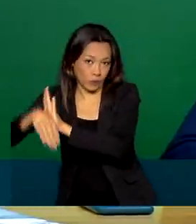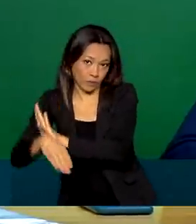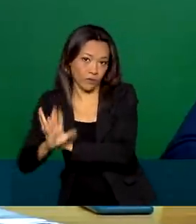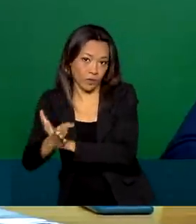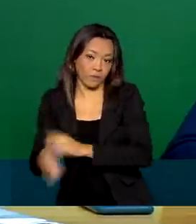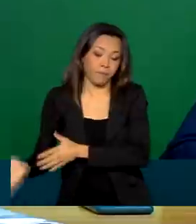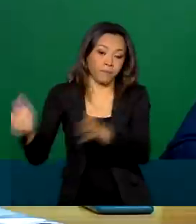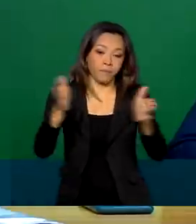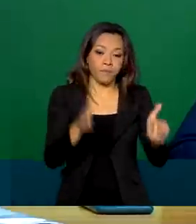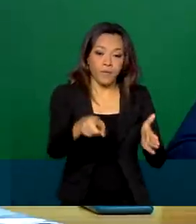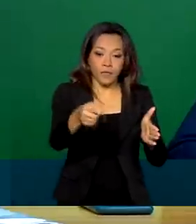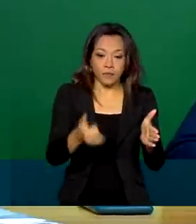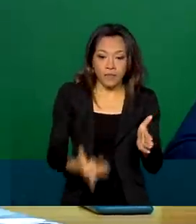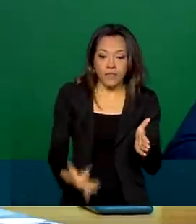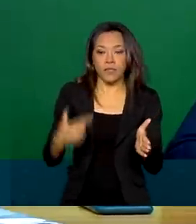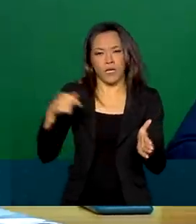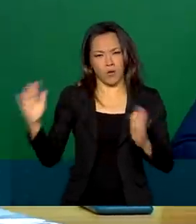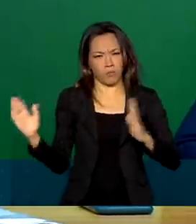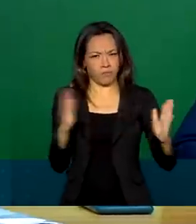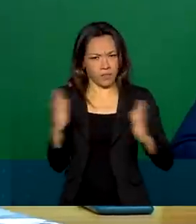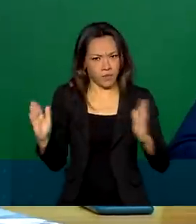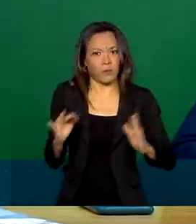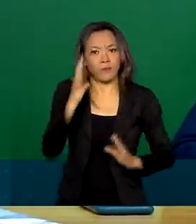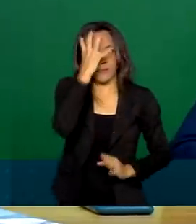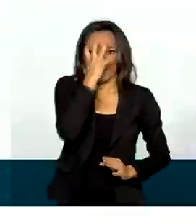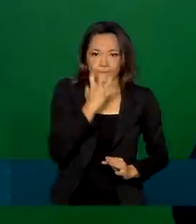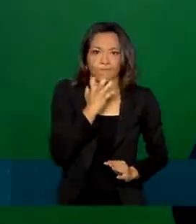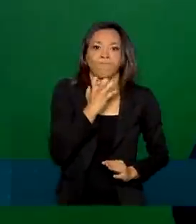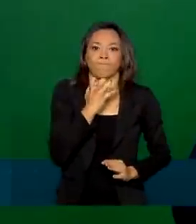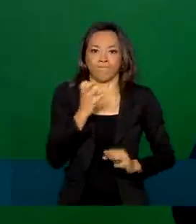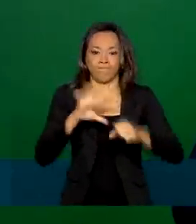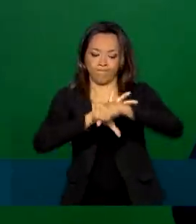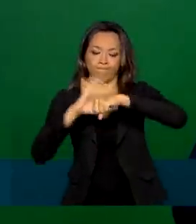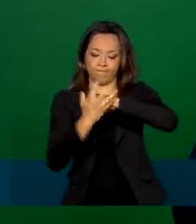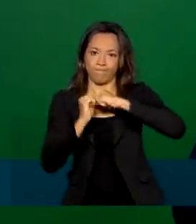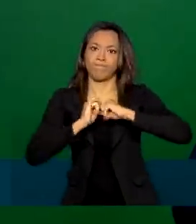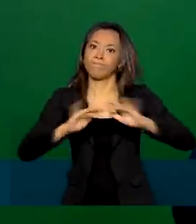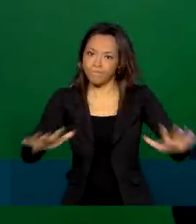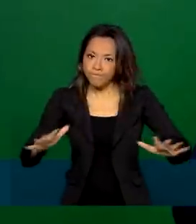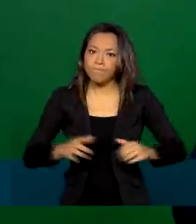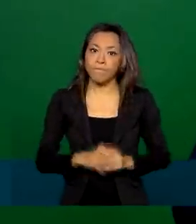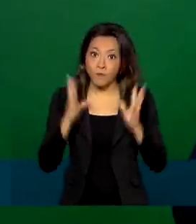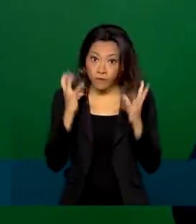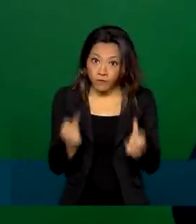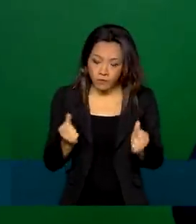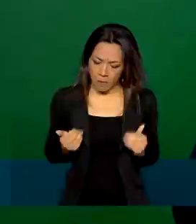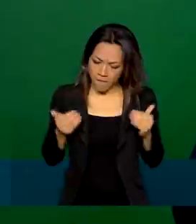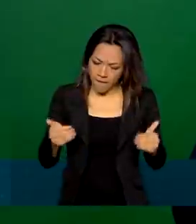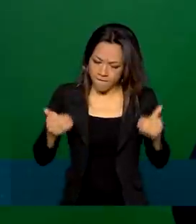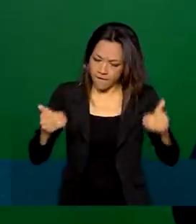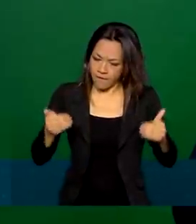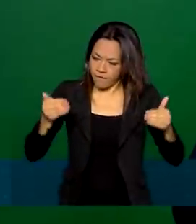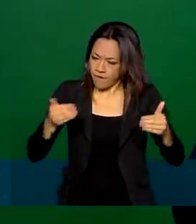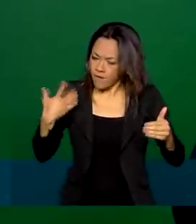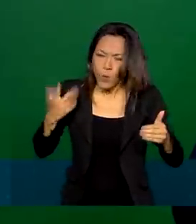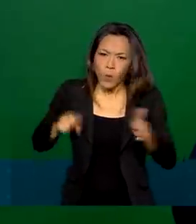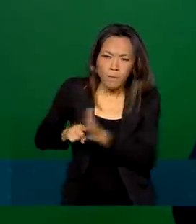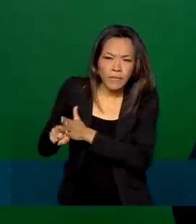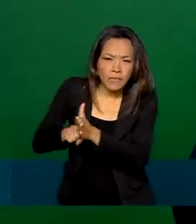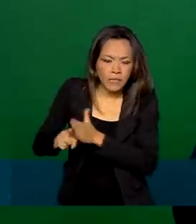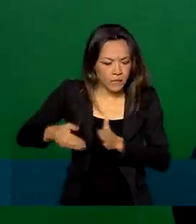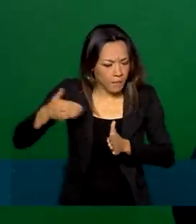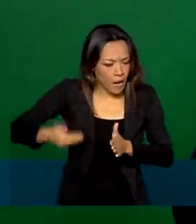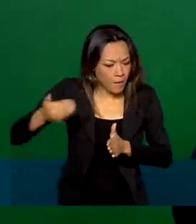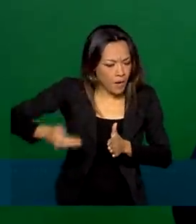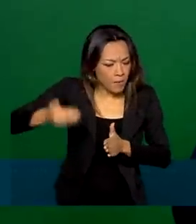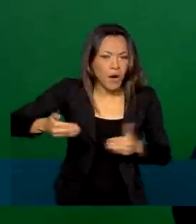um momento de muita seriedade da pandemia, então vamos avançar na pesquisa, na